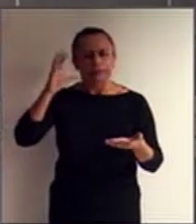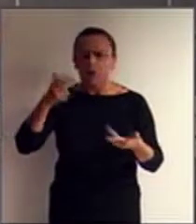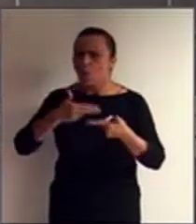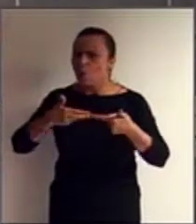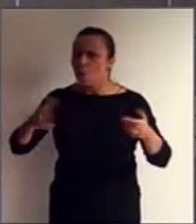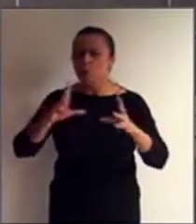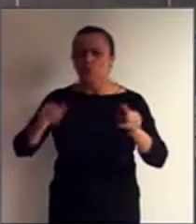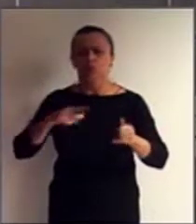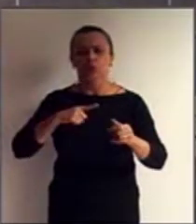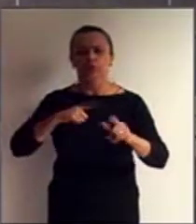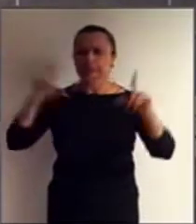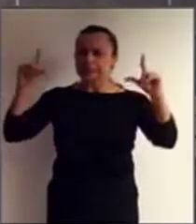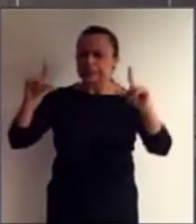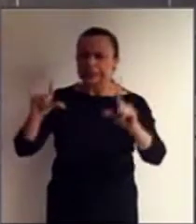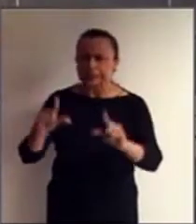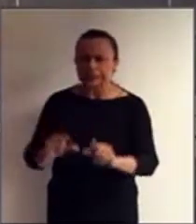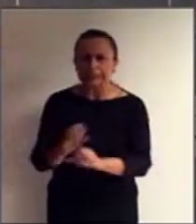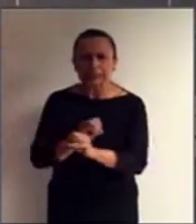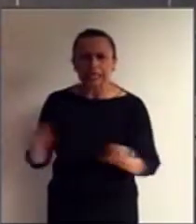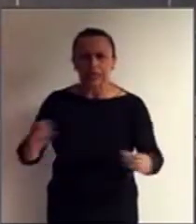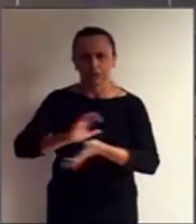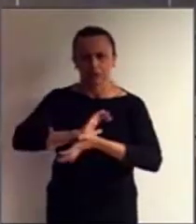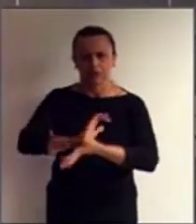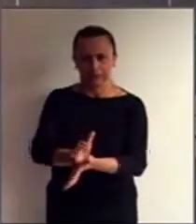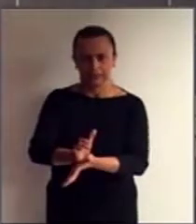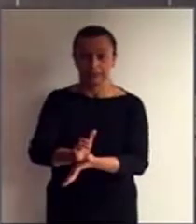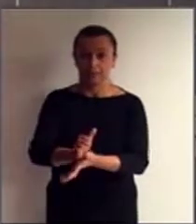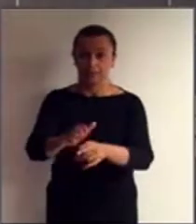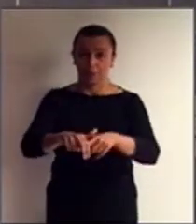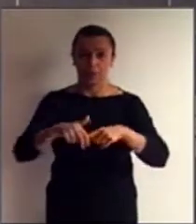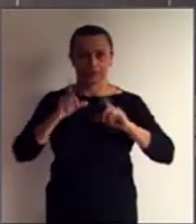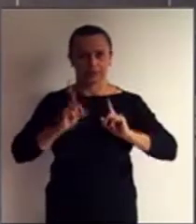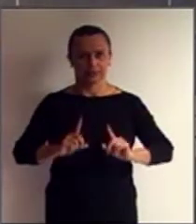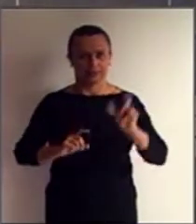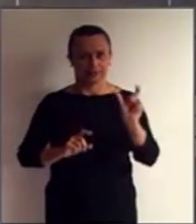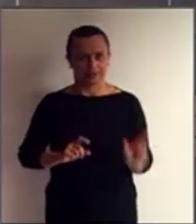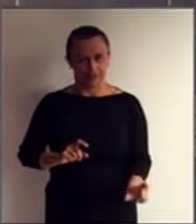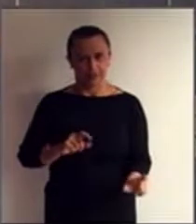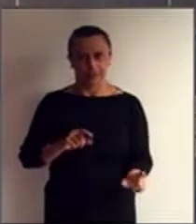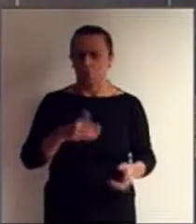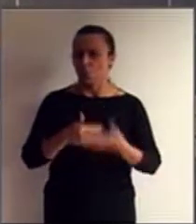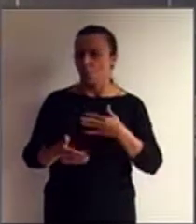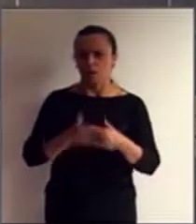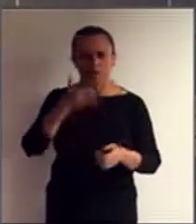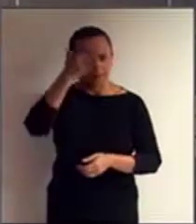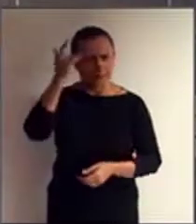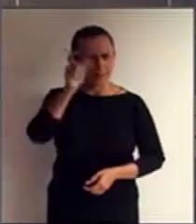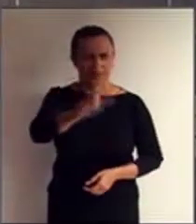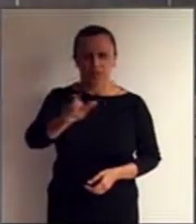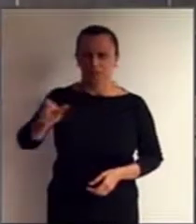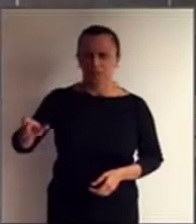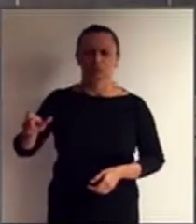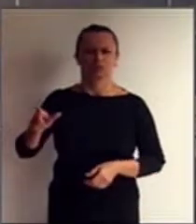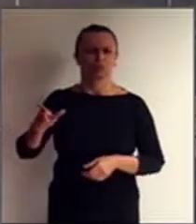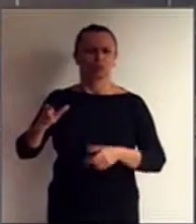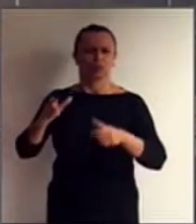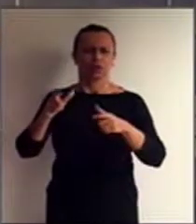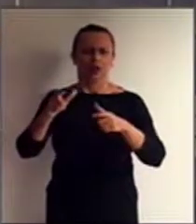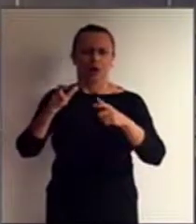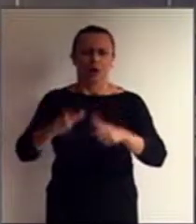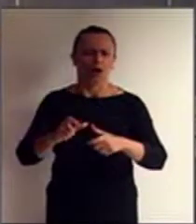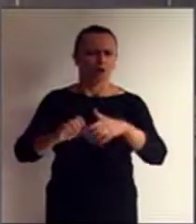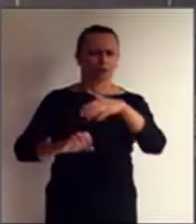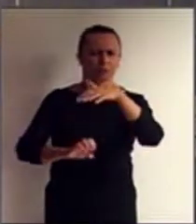eliminar a discriminação baseada em deficiência por parte de qualquer pessoa, organização ou empresa